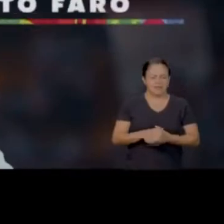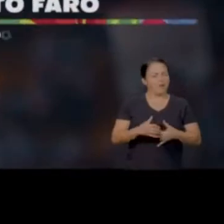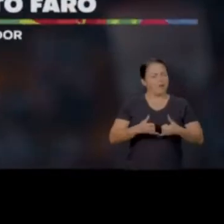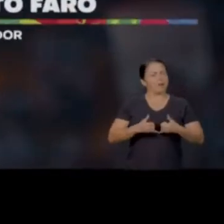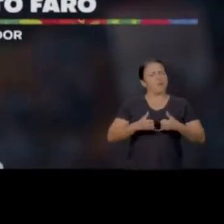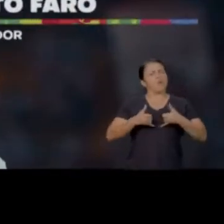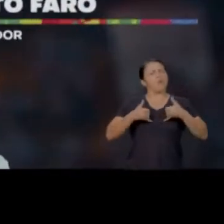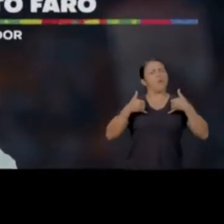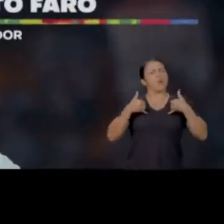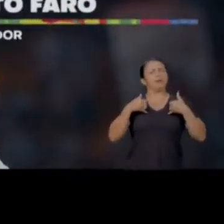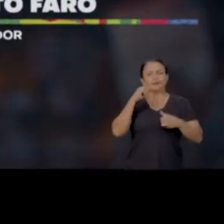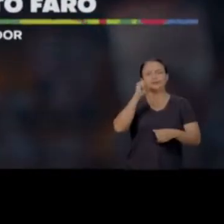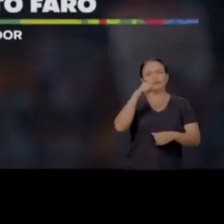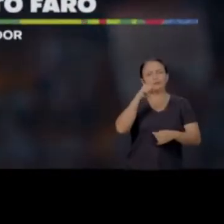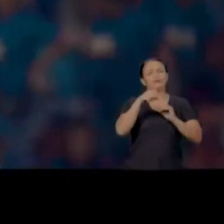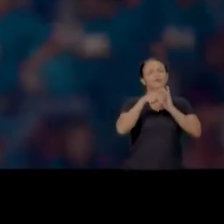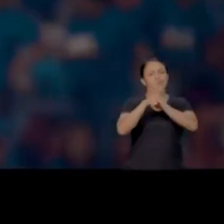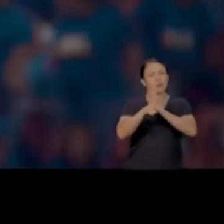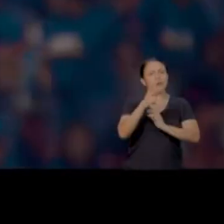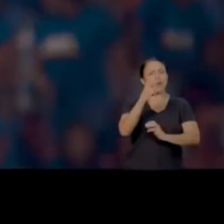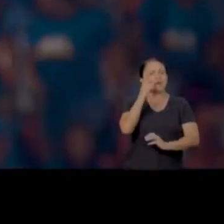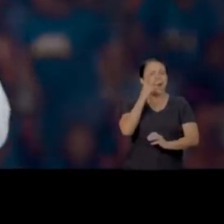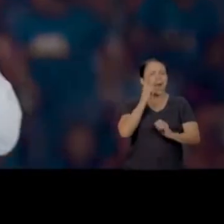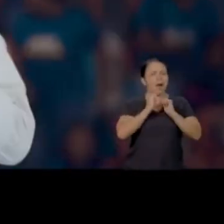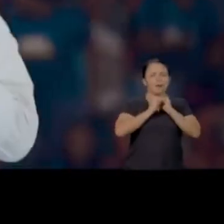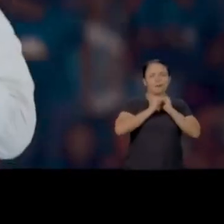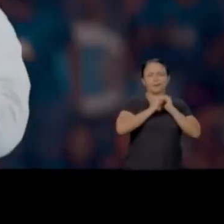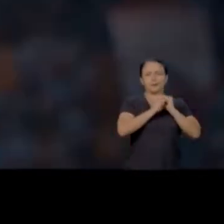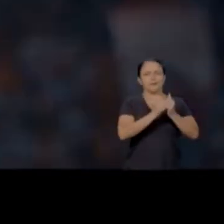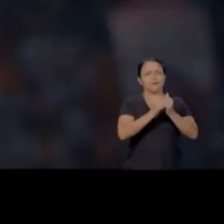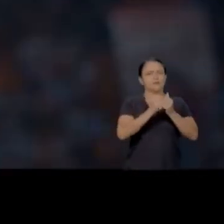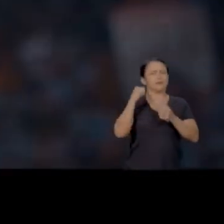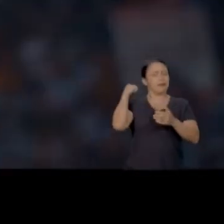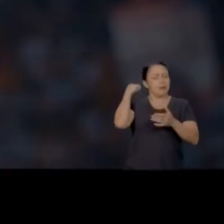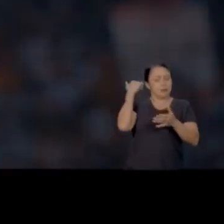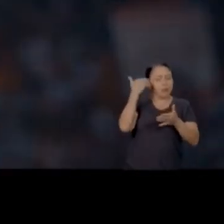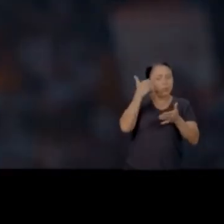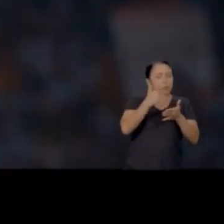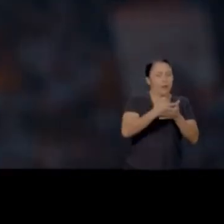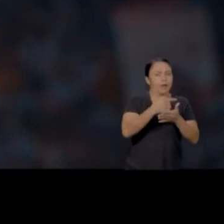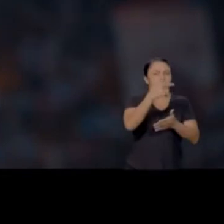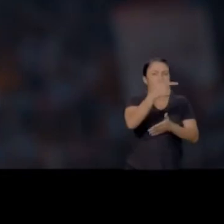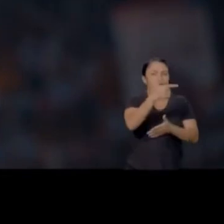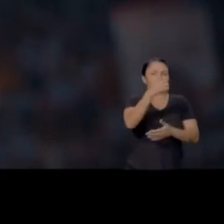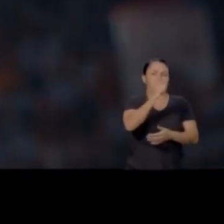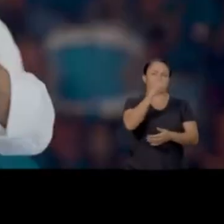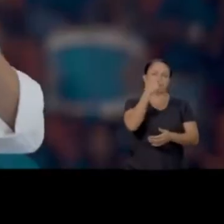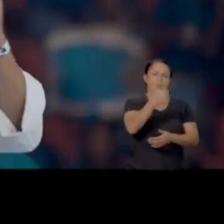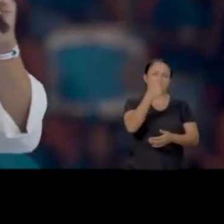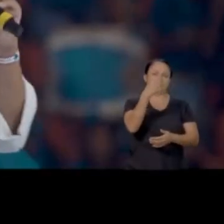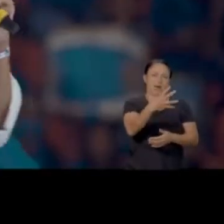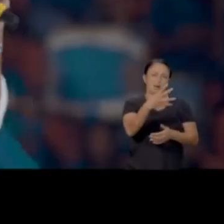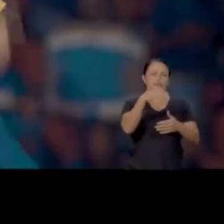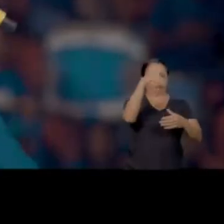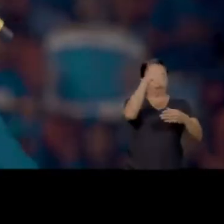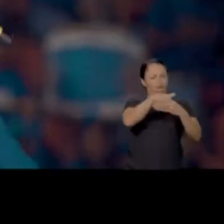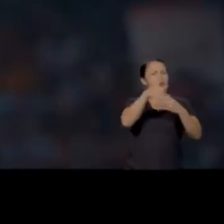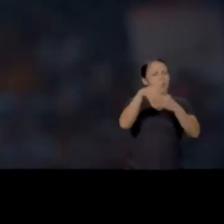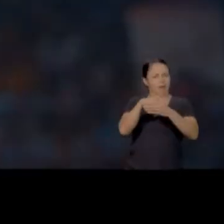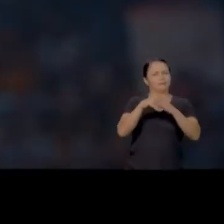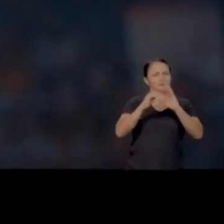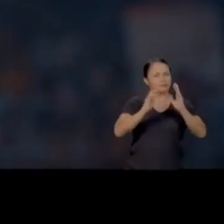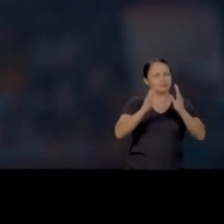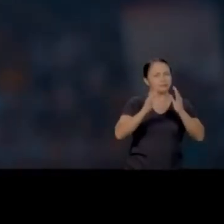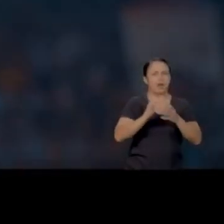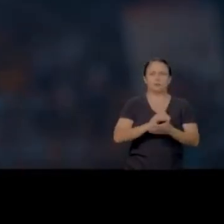Eu tenho muito orgulho, Helder, de estar contigo desde 2014, quando tu disputasse a